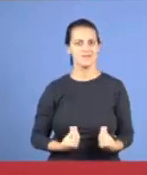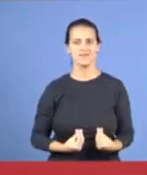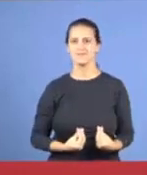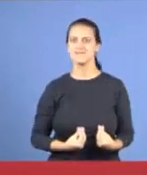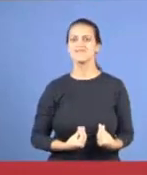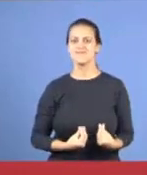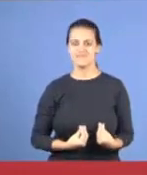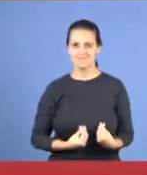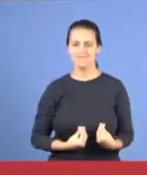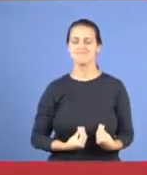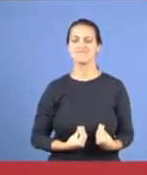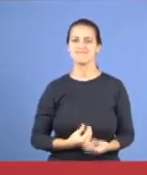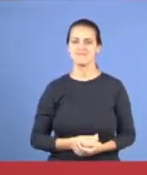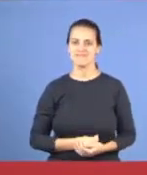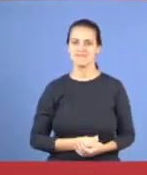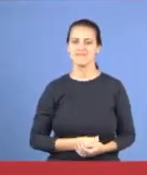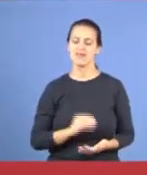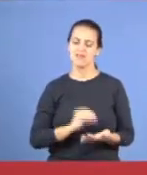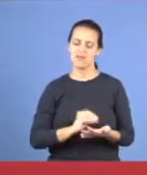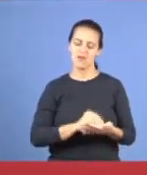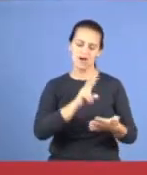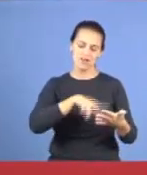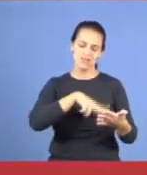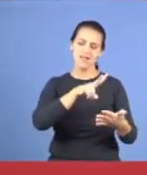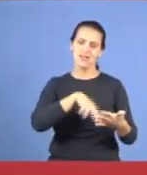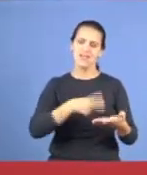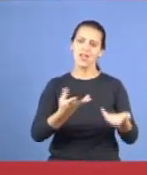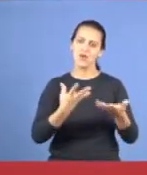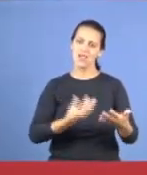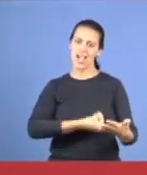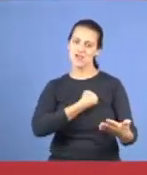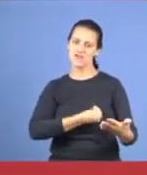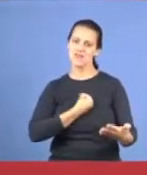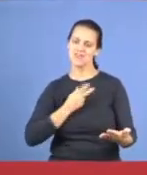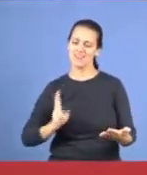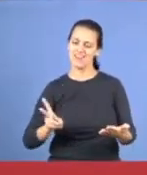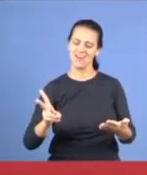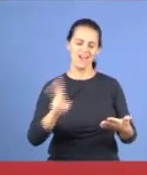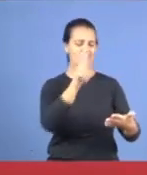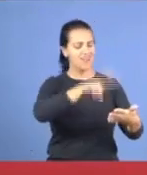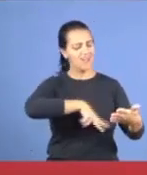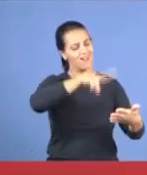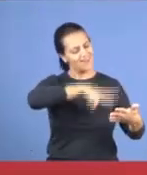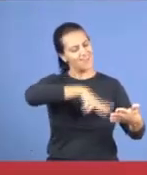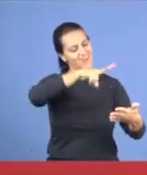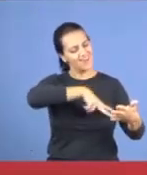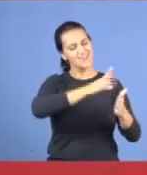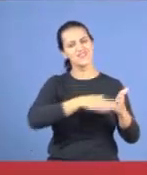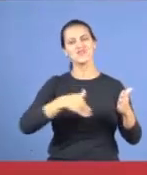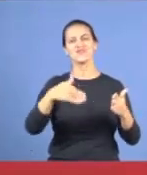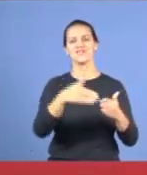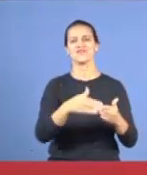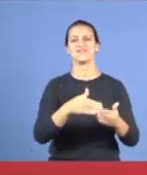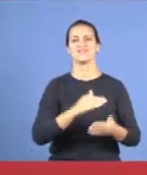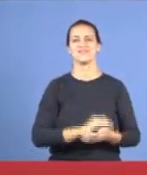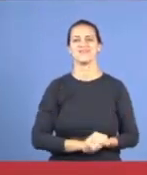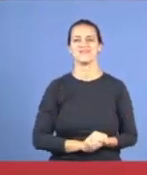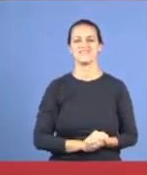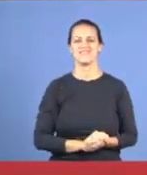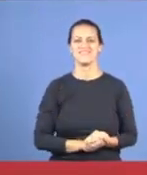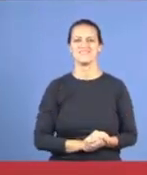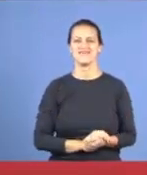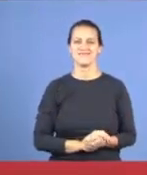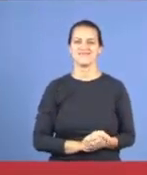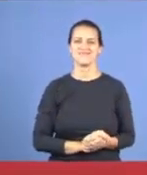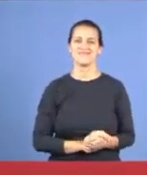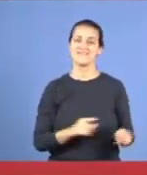mas tem muita coisa ainda, então, espero ainda ter vida, para ler tudo, e até me comunicar, com um grupo de irmãos, que tem mandado, as